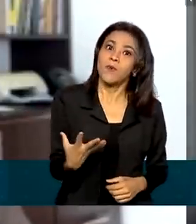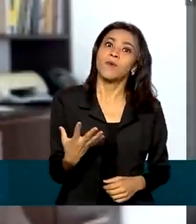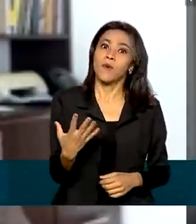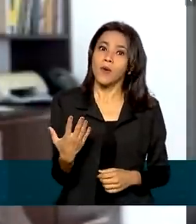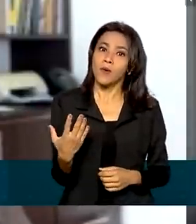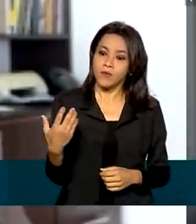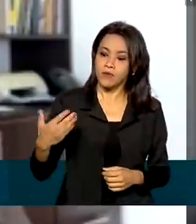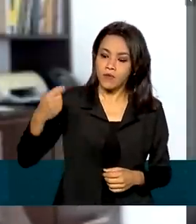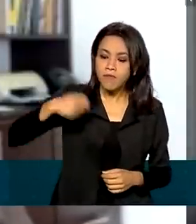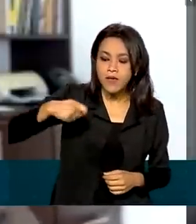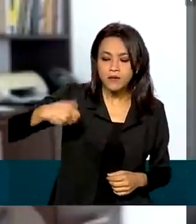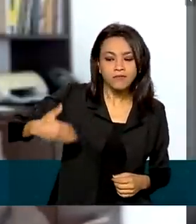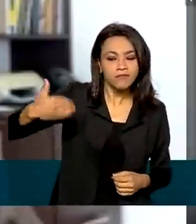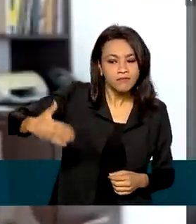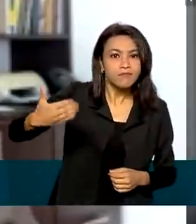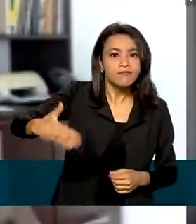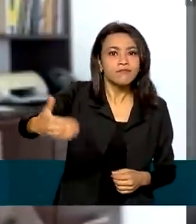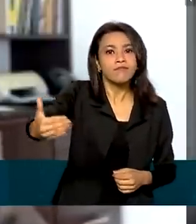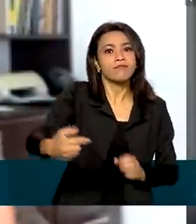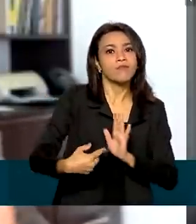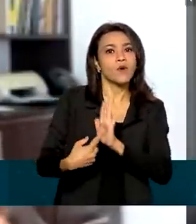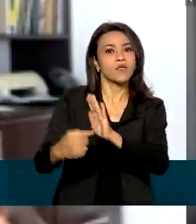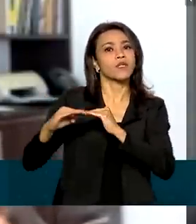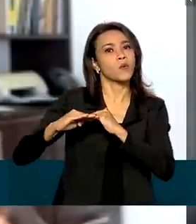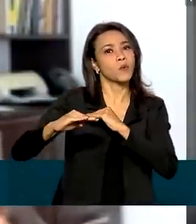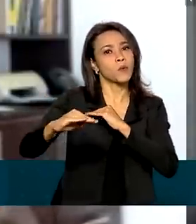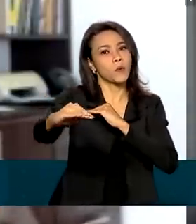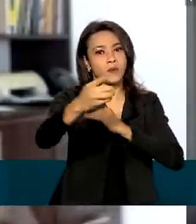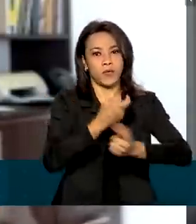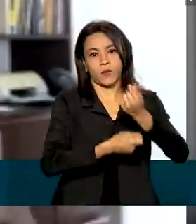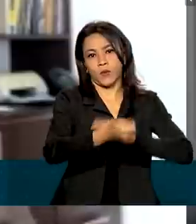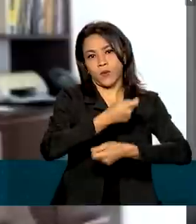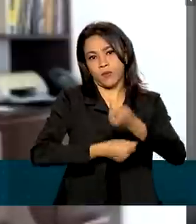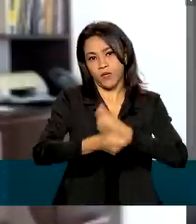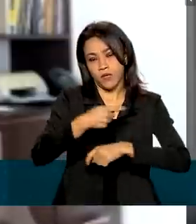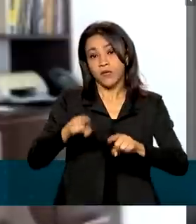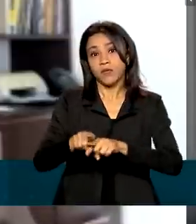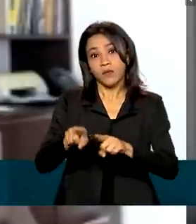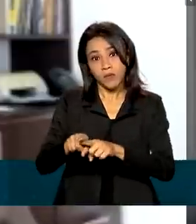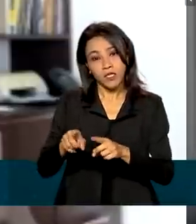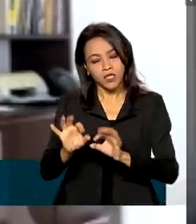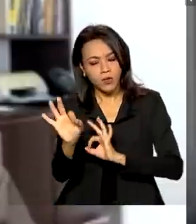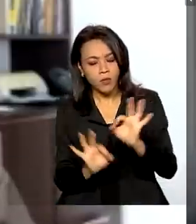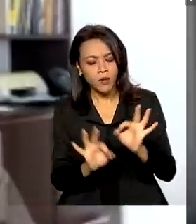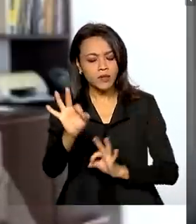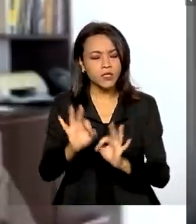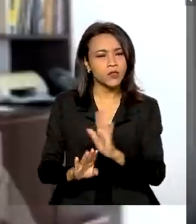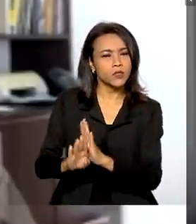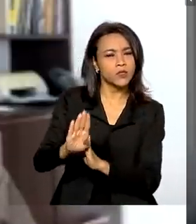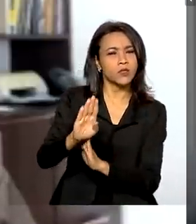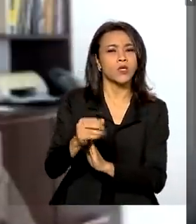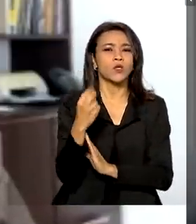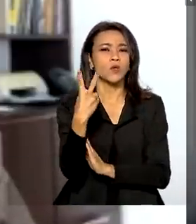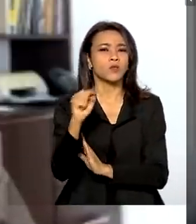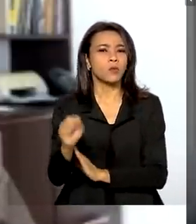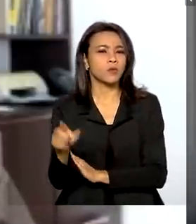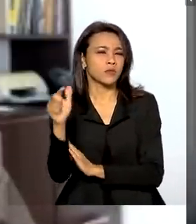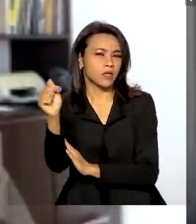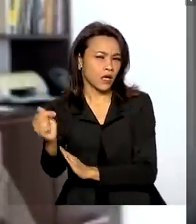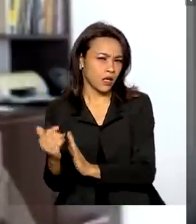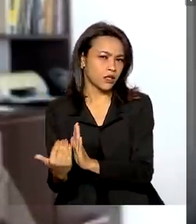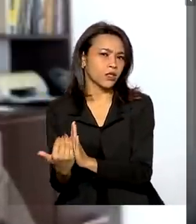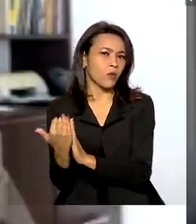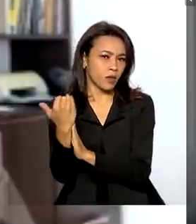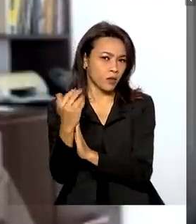próximos meses mostrar essa estabilidade econômica e o crescimento que já estão projetando de 2,7%, crescimento